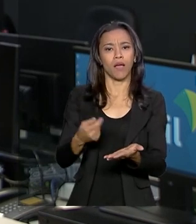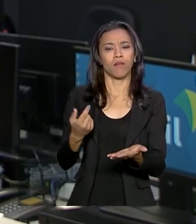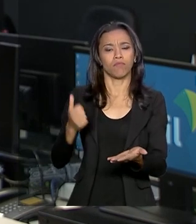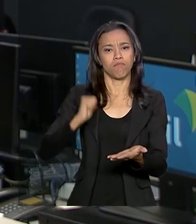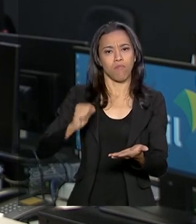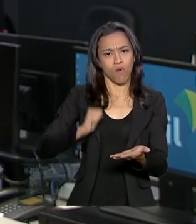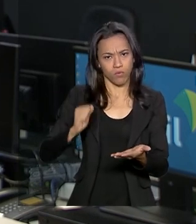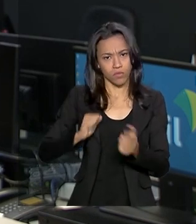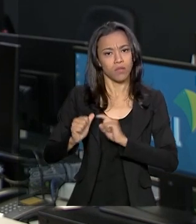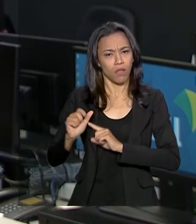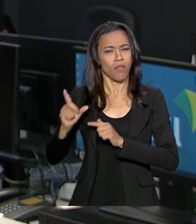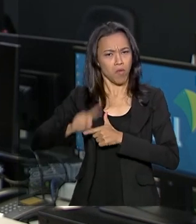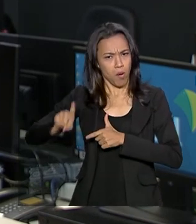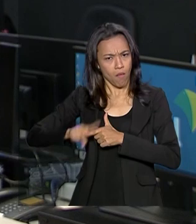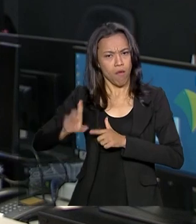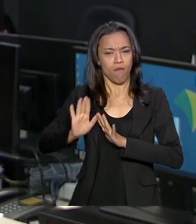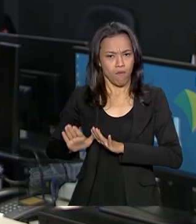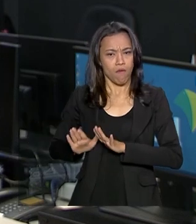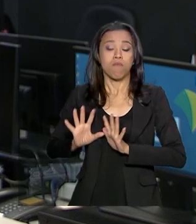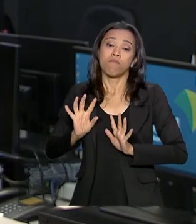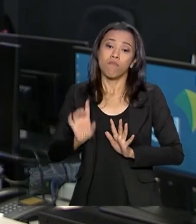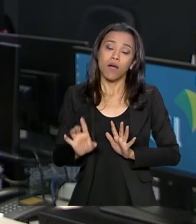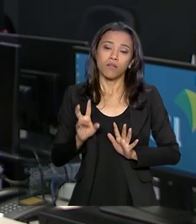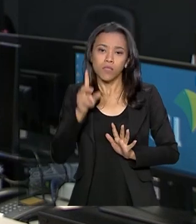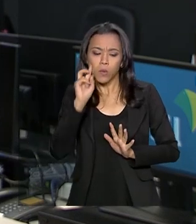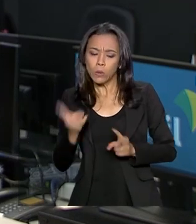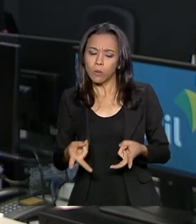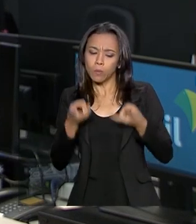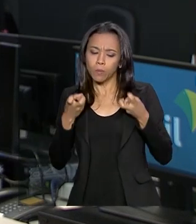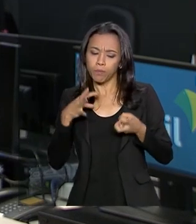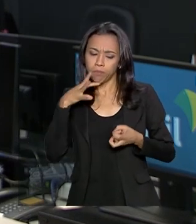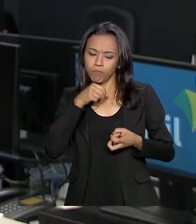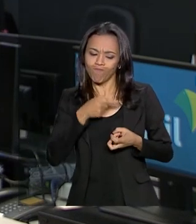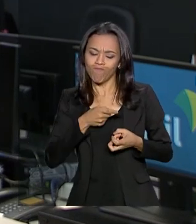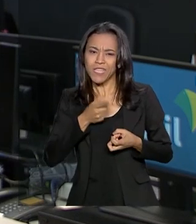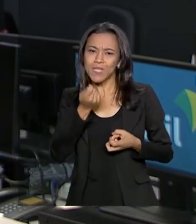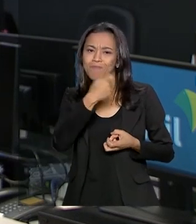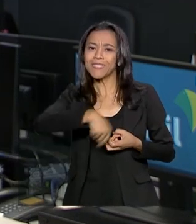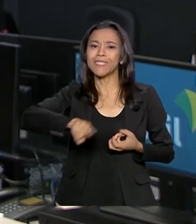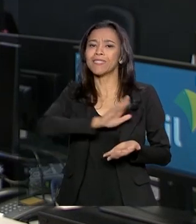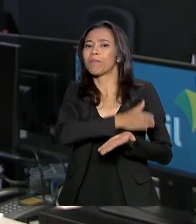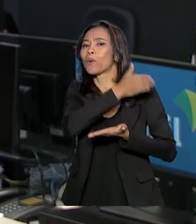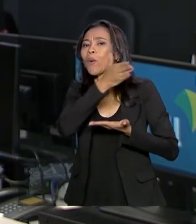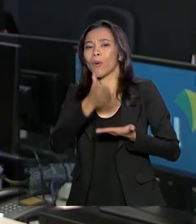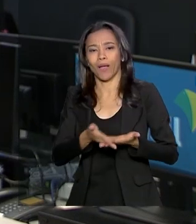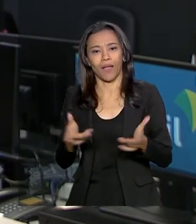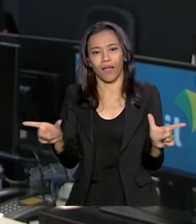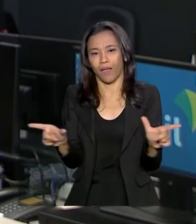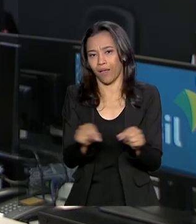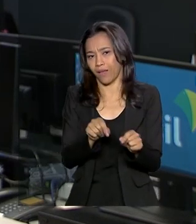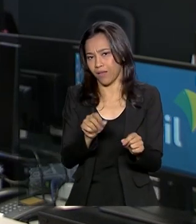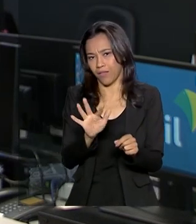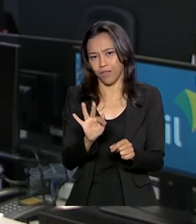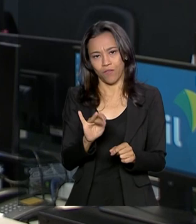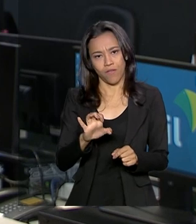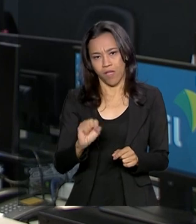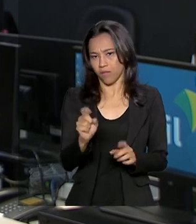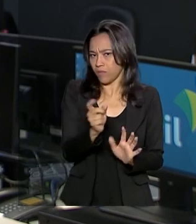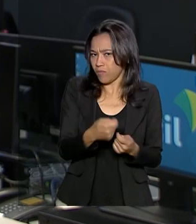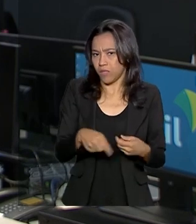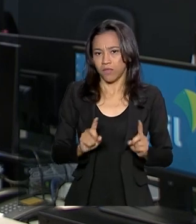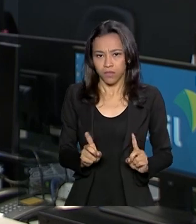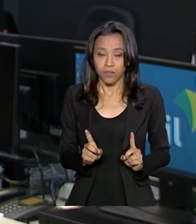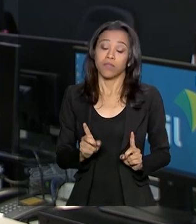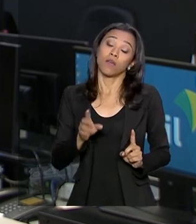passou por instabilidade. Mas a pasta não identificou a necessidade de prorrogar o prazo. A data limite para o envio das informações continua